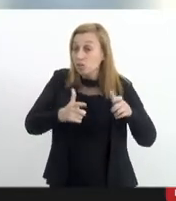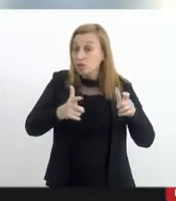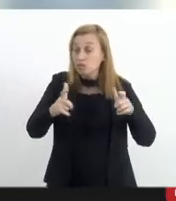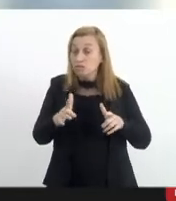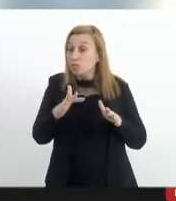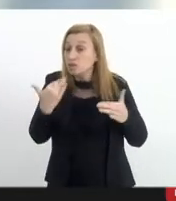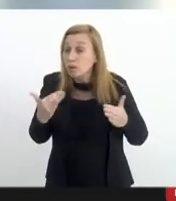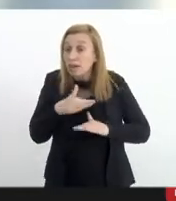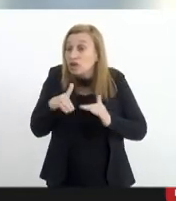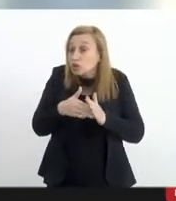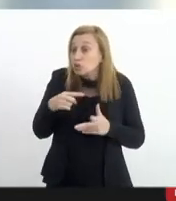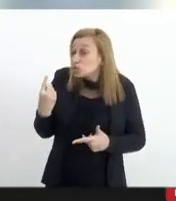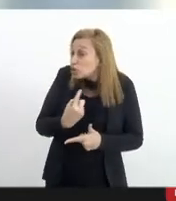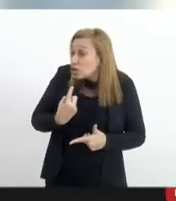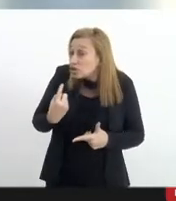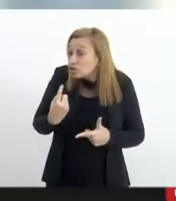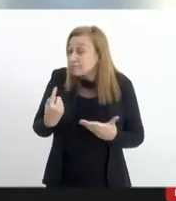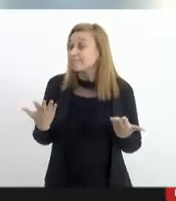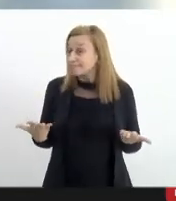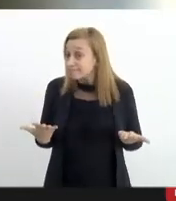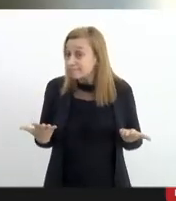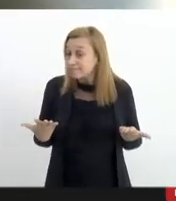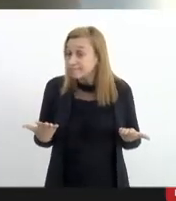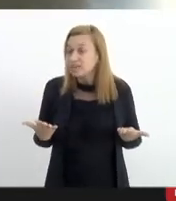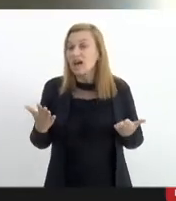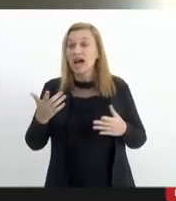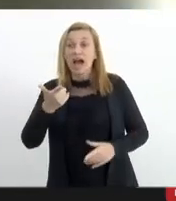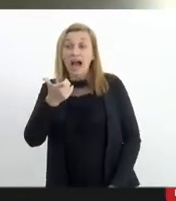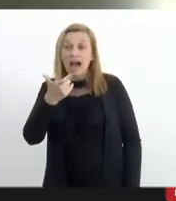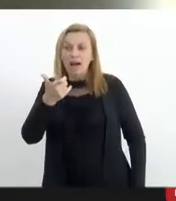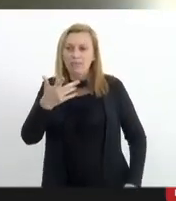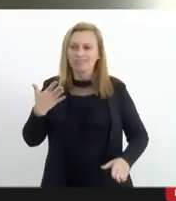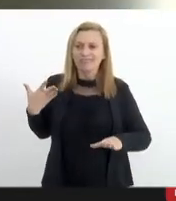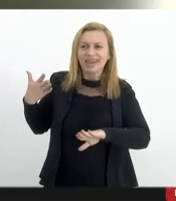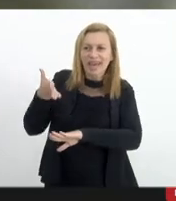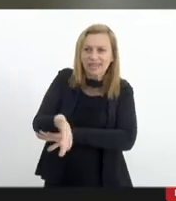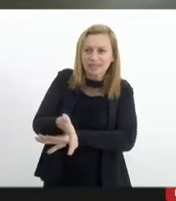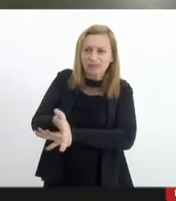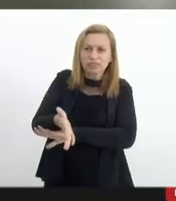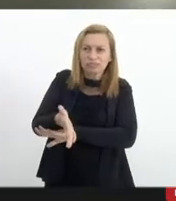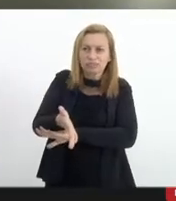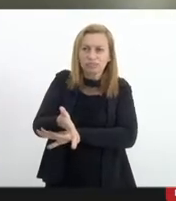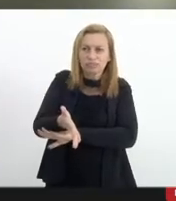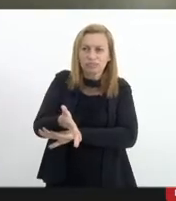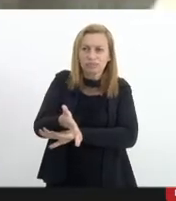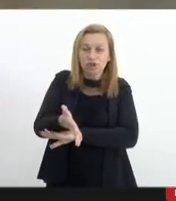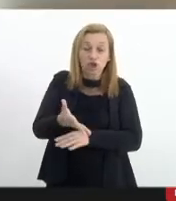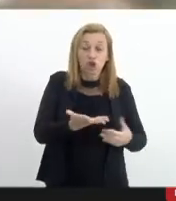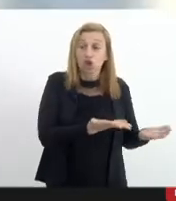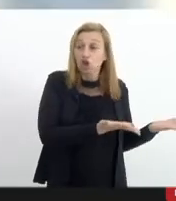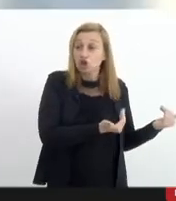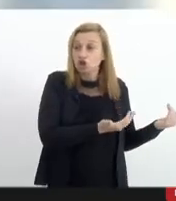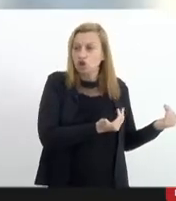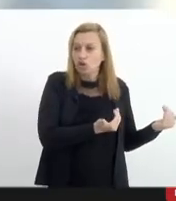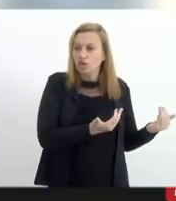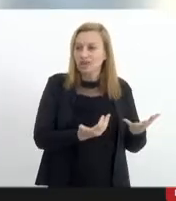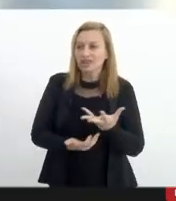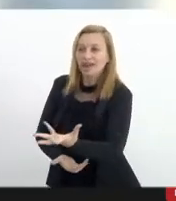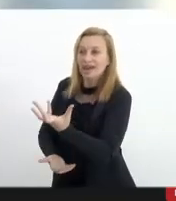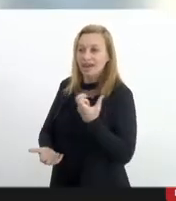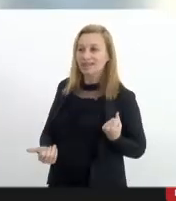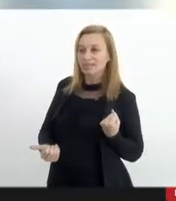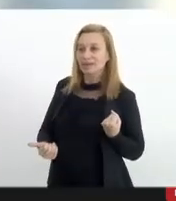todos nós enquanto sociedade armas que entram e jovens prontos a recebê-las